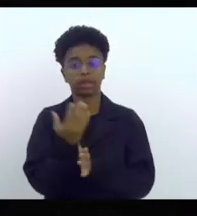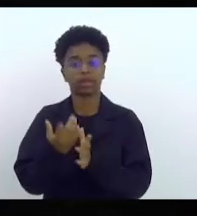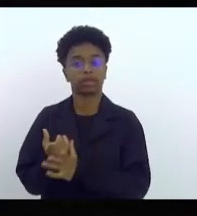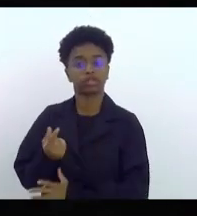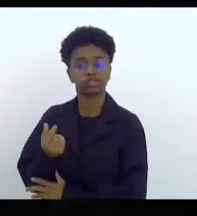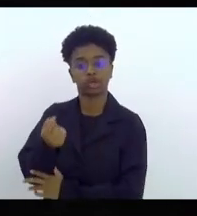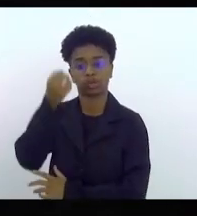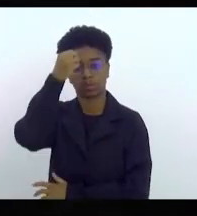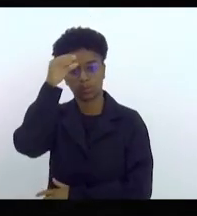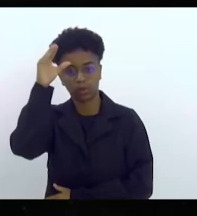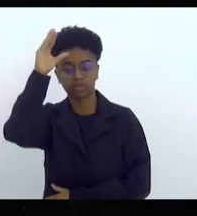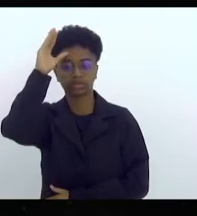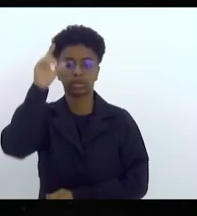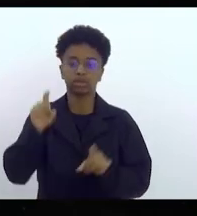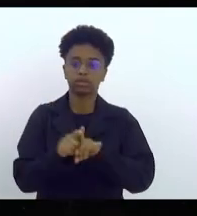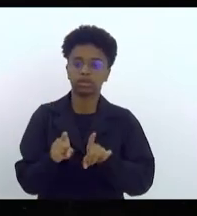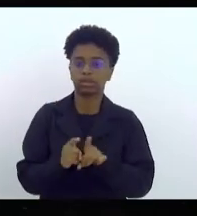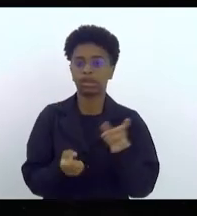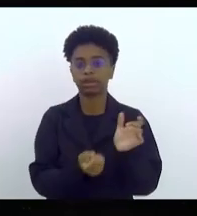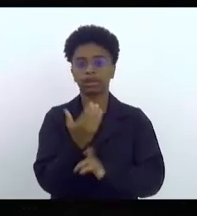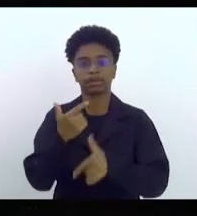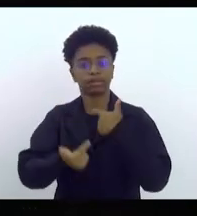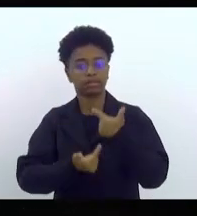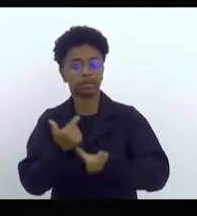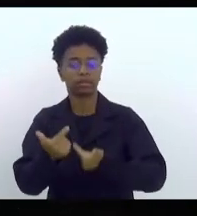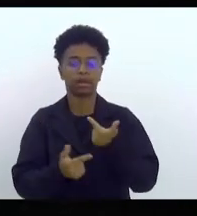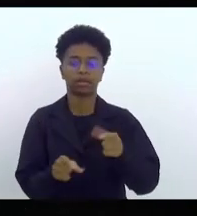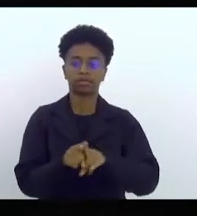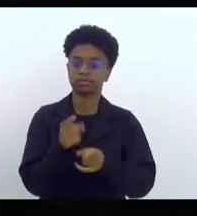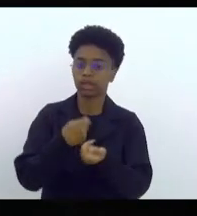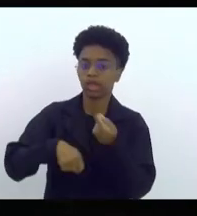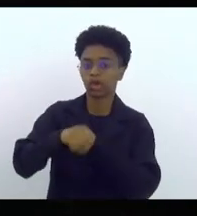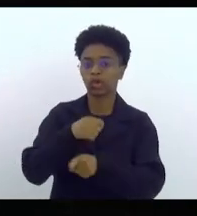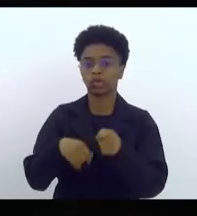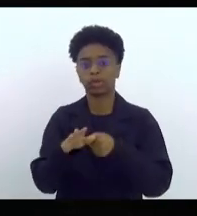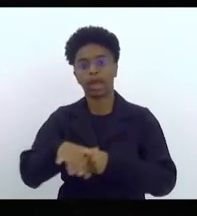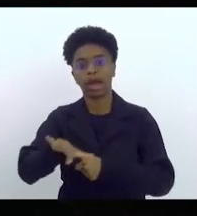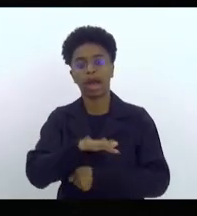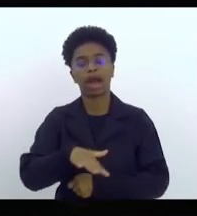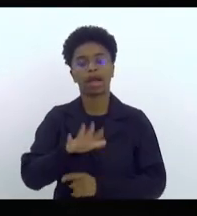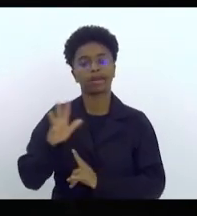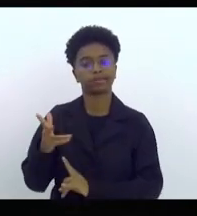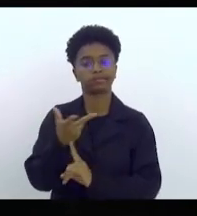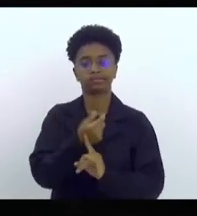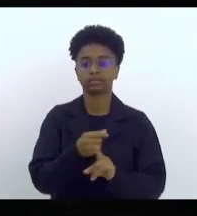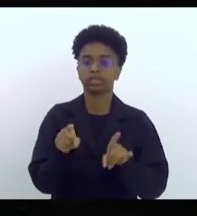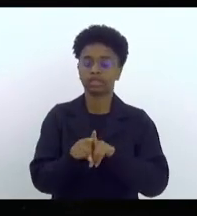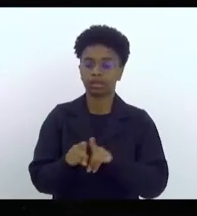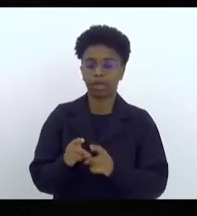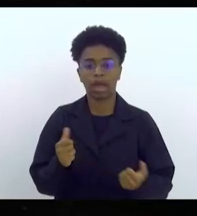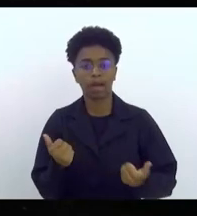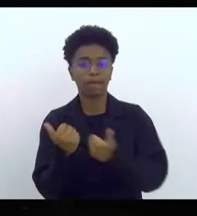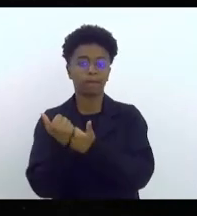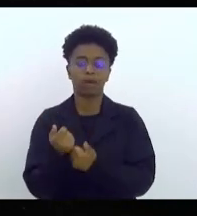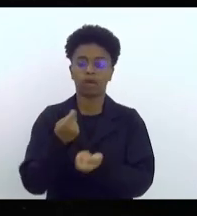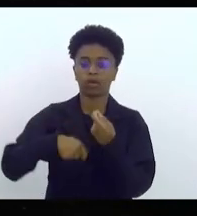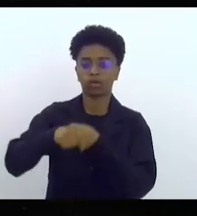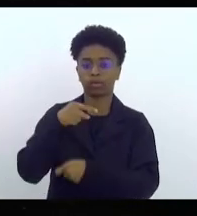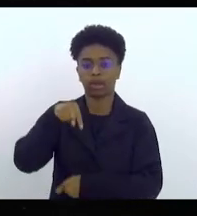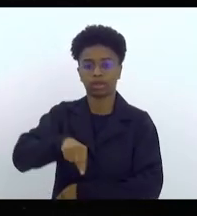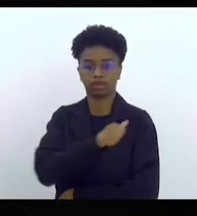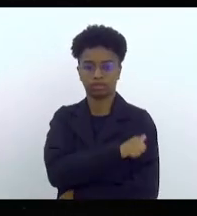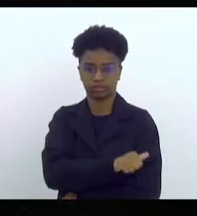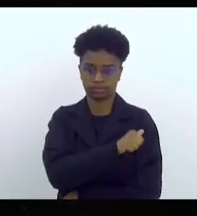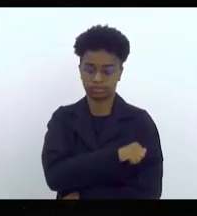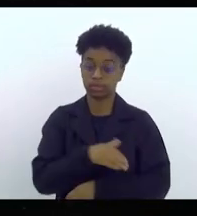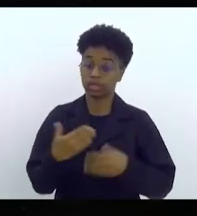de conhecimento, ela também gera emprego, a economia criativa hoje é um polo de sustentação da economia do Estado do Rio de